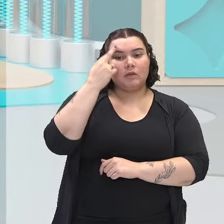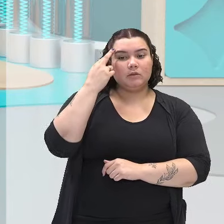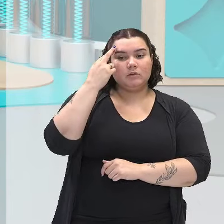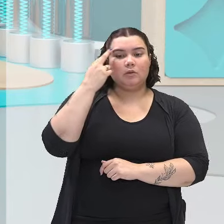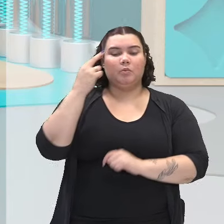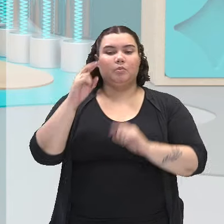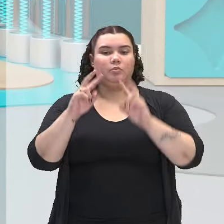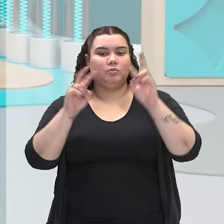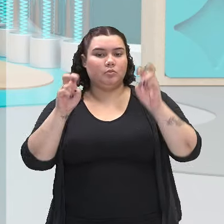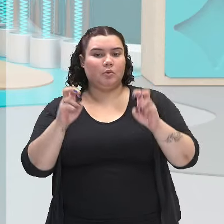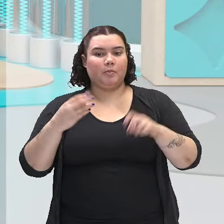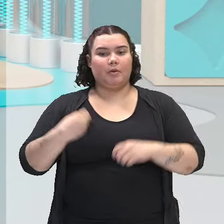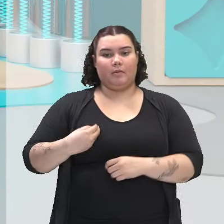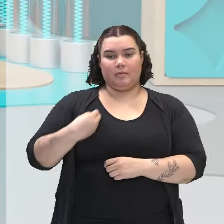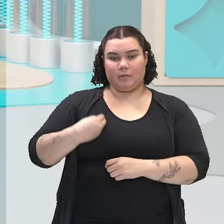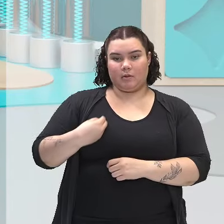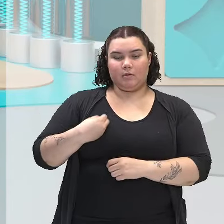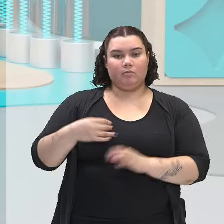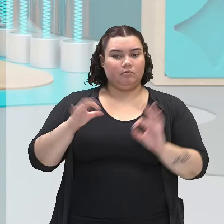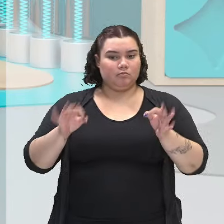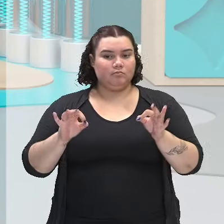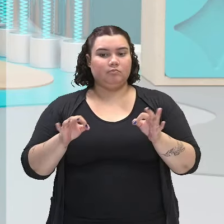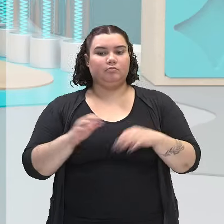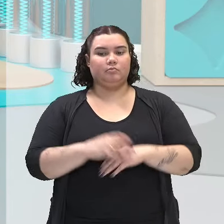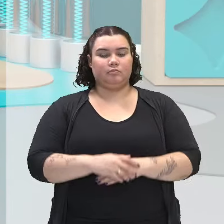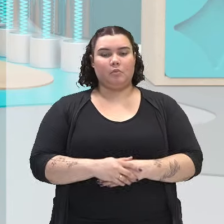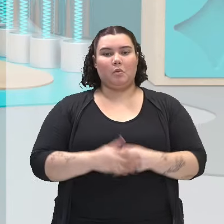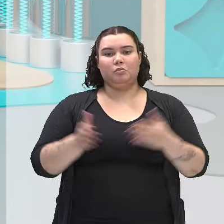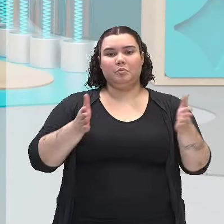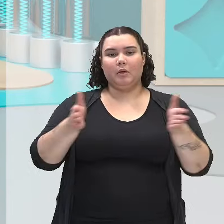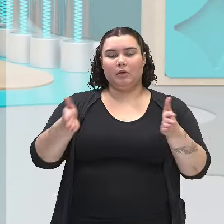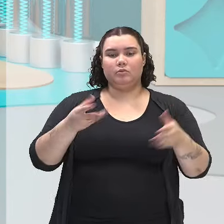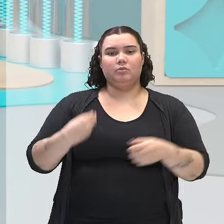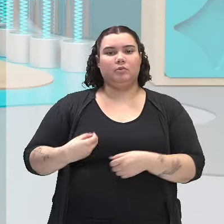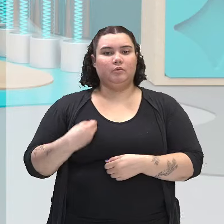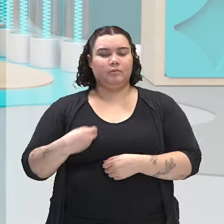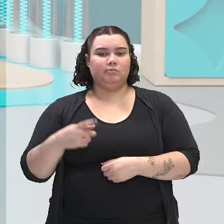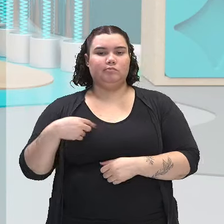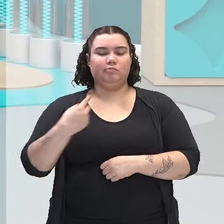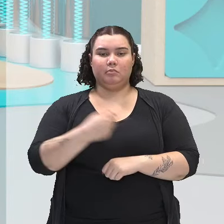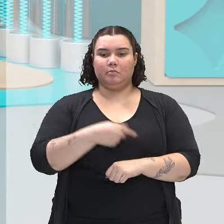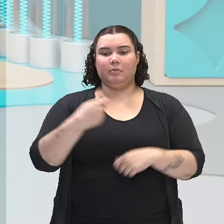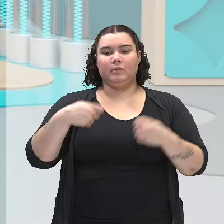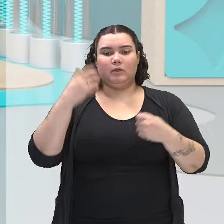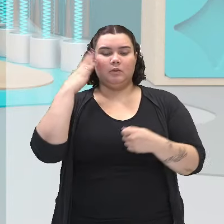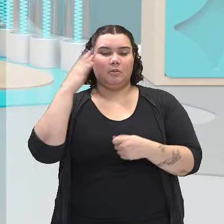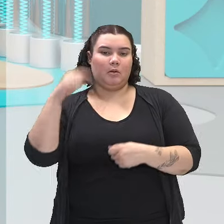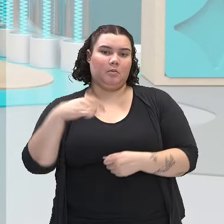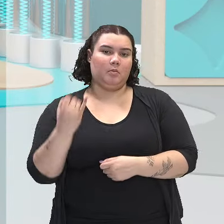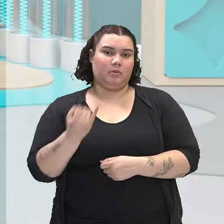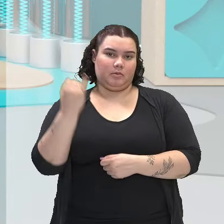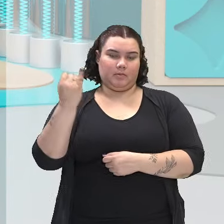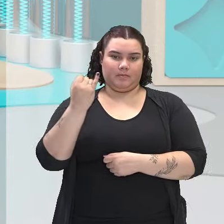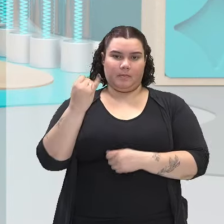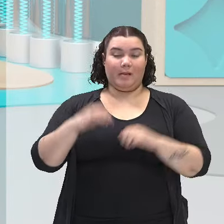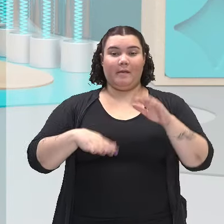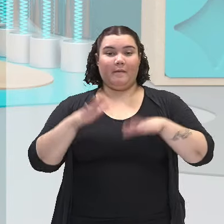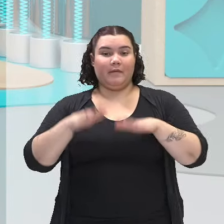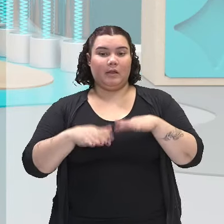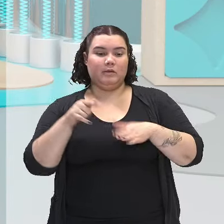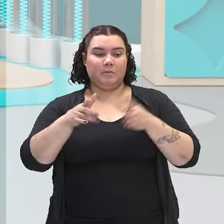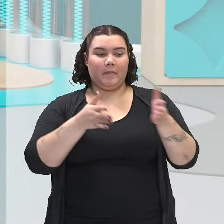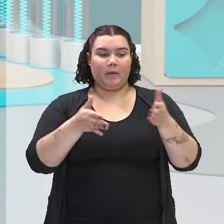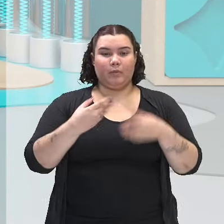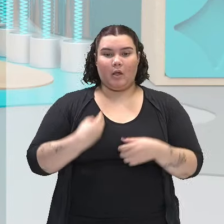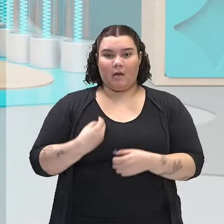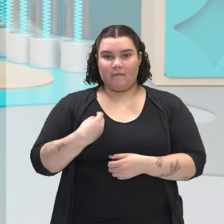a vida. Os momentos que nós temos, muitas das vezes, esses momentos do